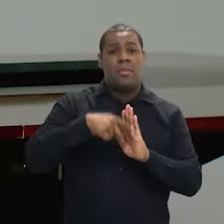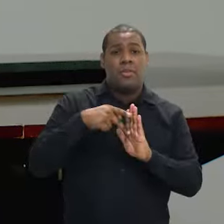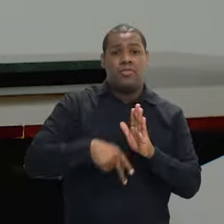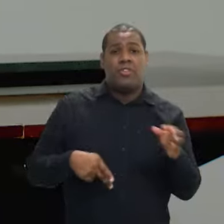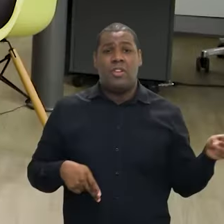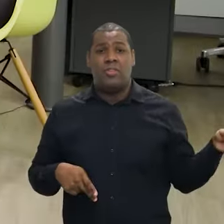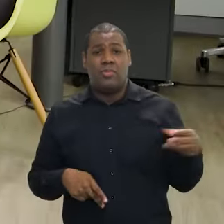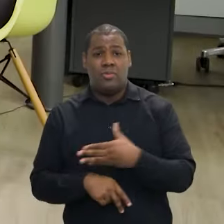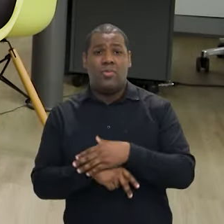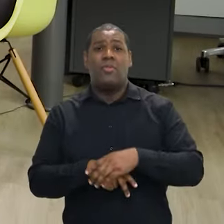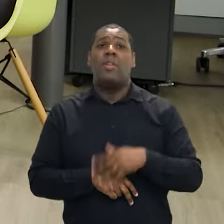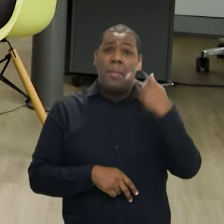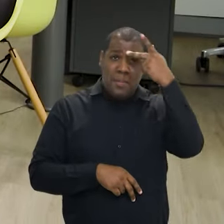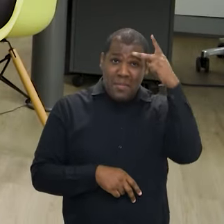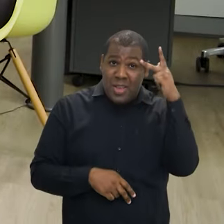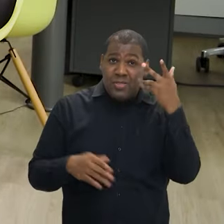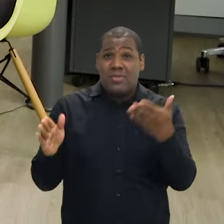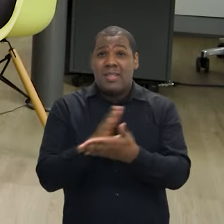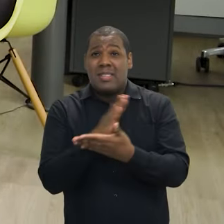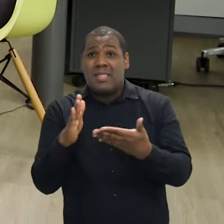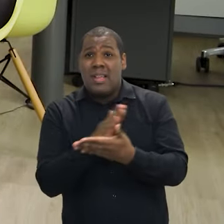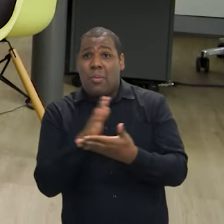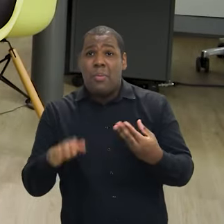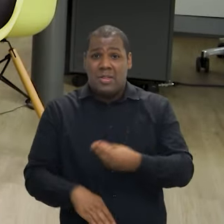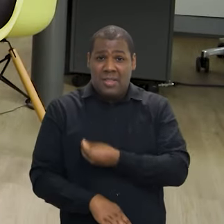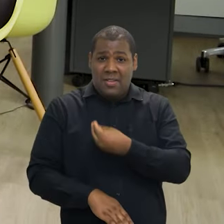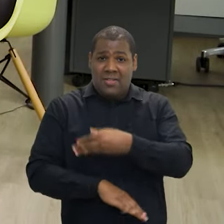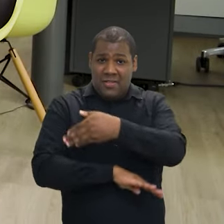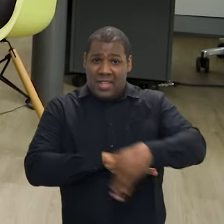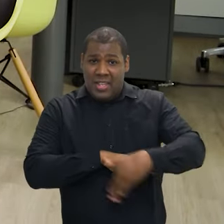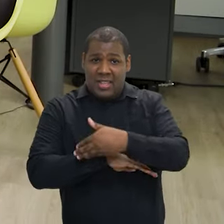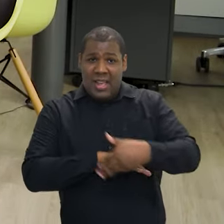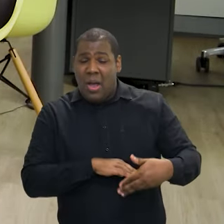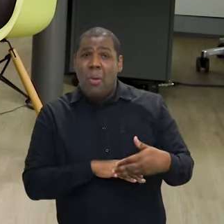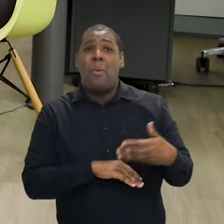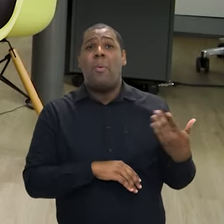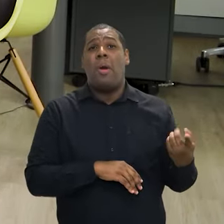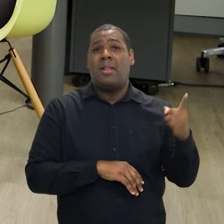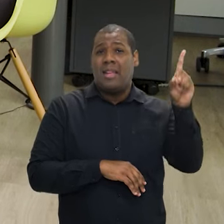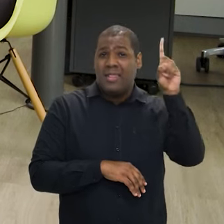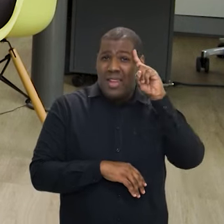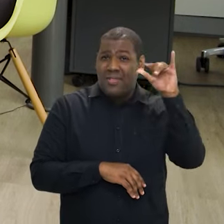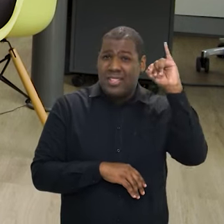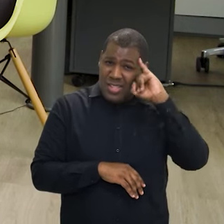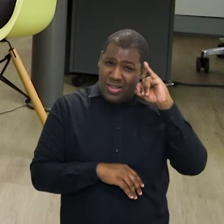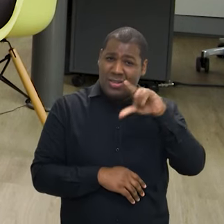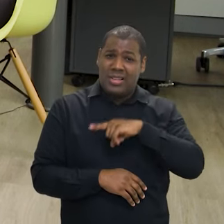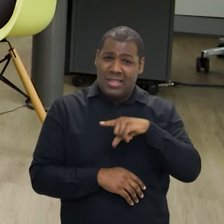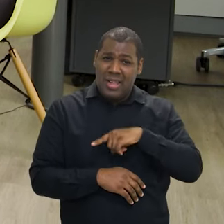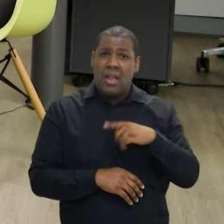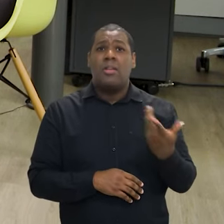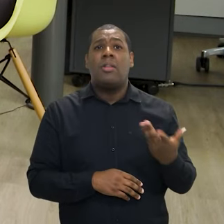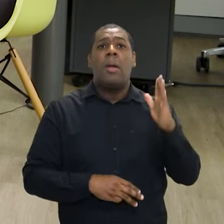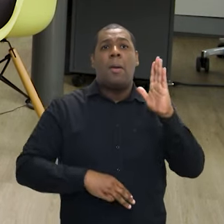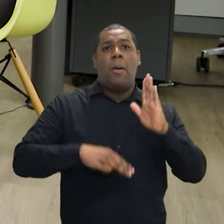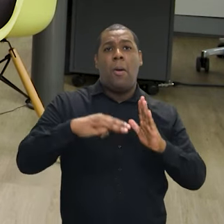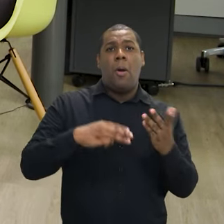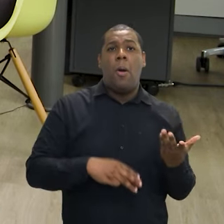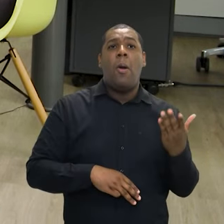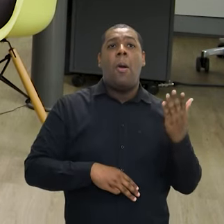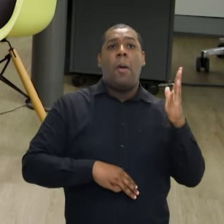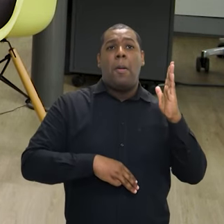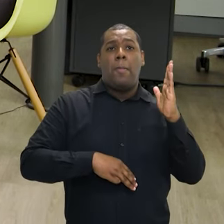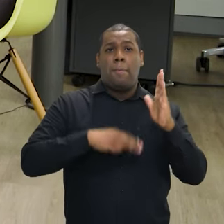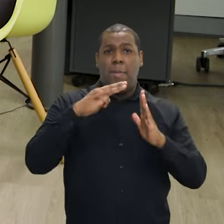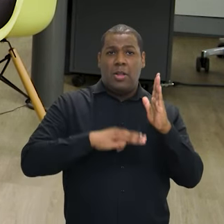dirigido às pessoas em situação crônica de rua, que é o programa Moradia Cidadã, um programa pensado, uma metodologia